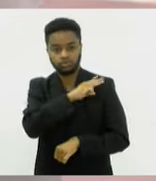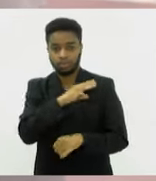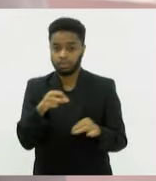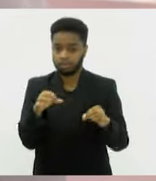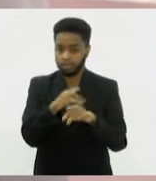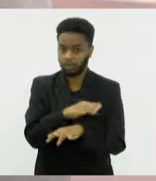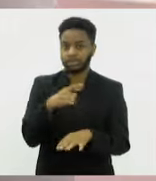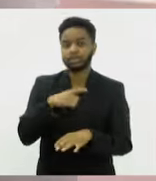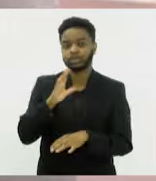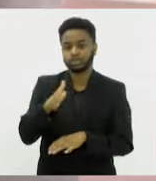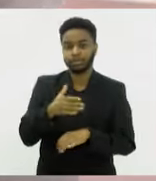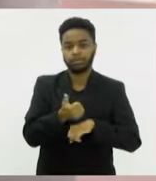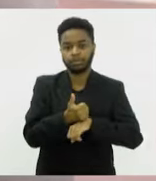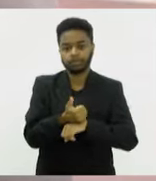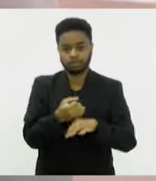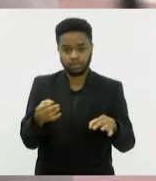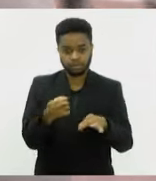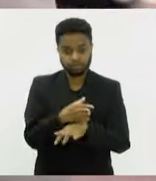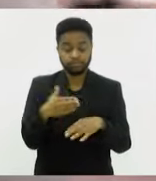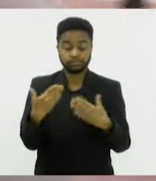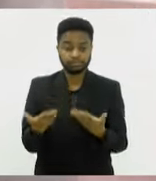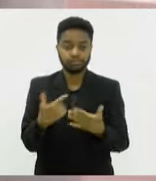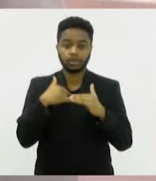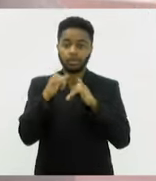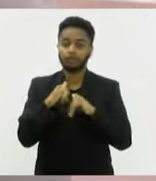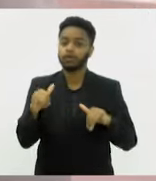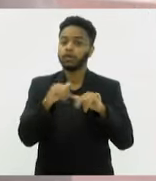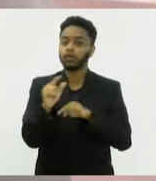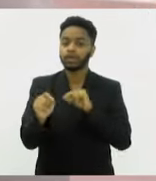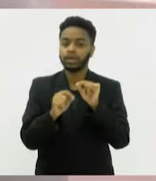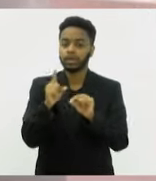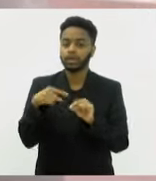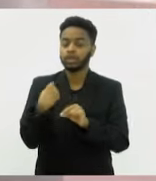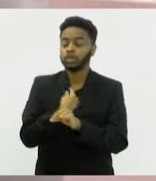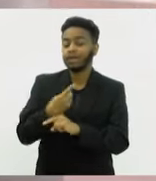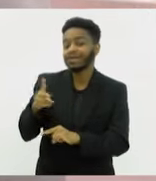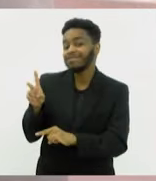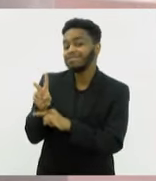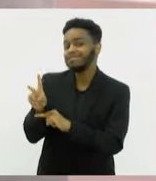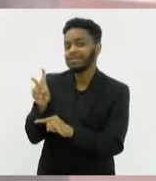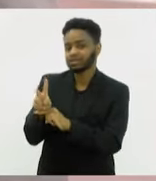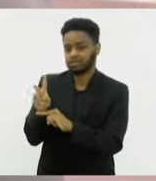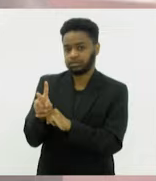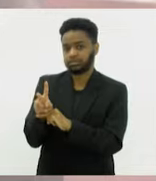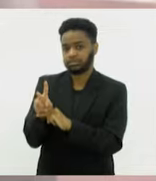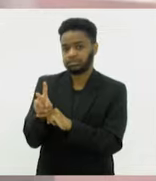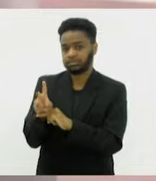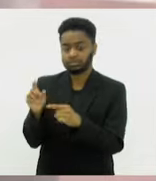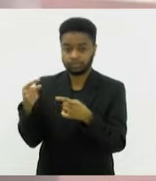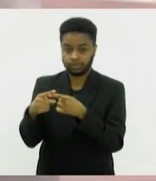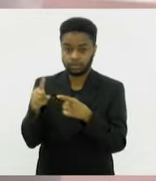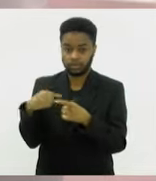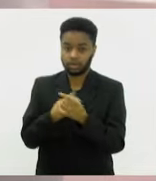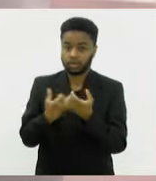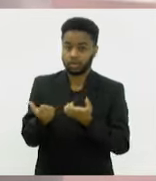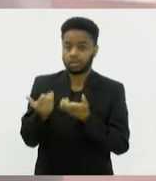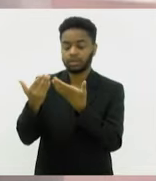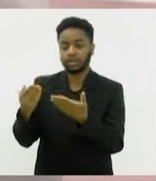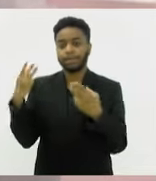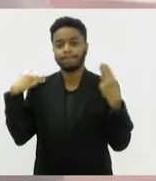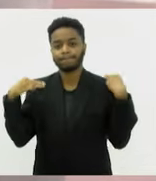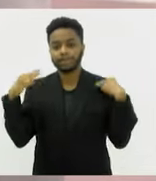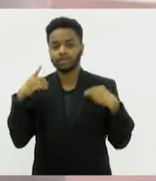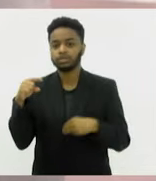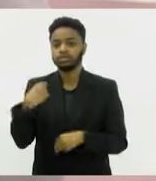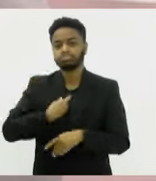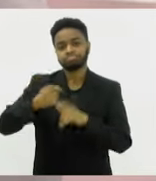tinham suas profissões. Então, eu costumo dizer que nós emprestamos, né? Nós colocamos a serviço da instituição as